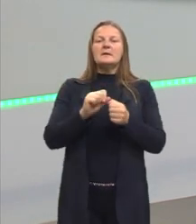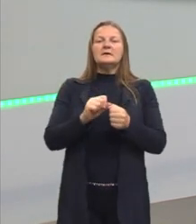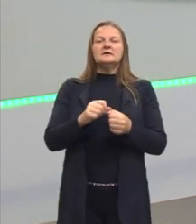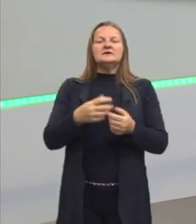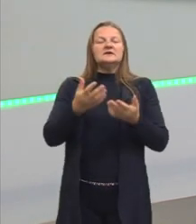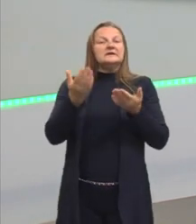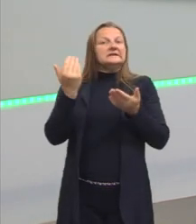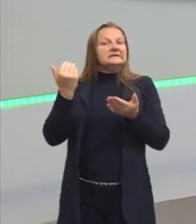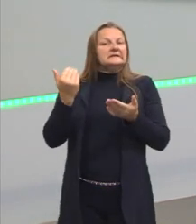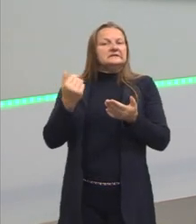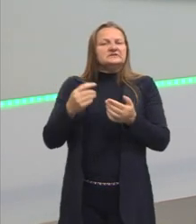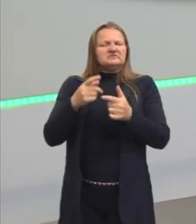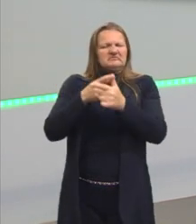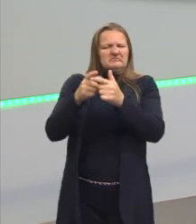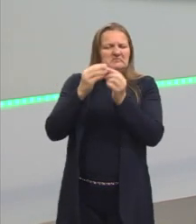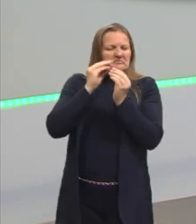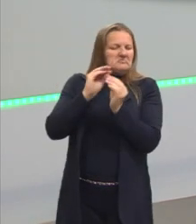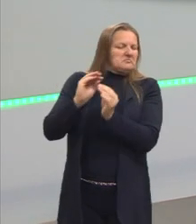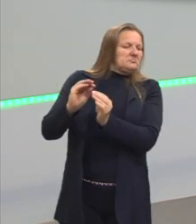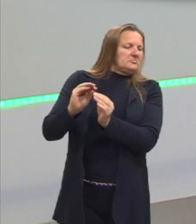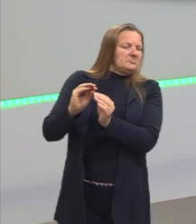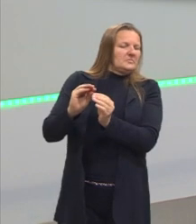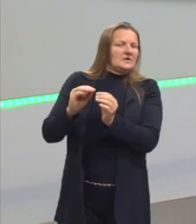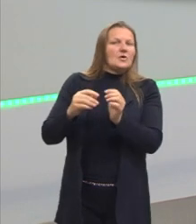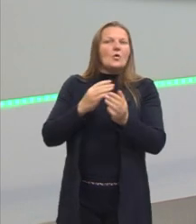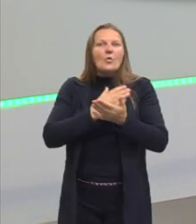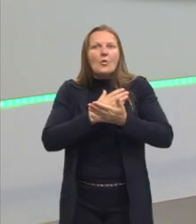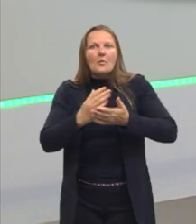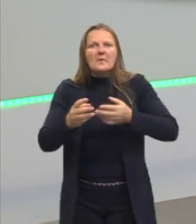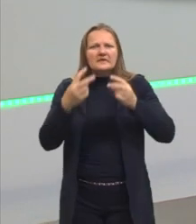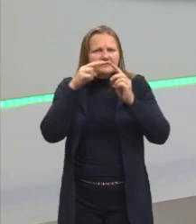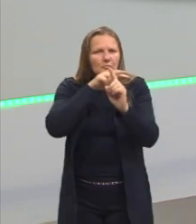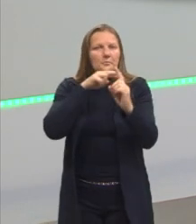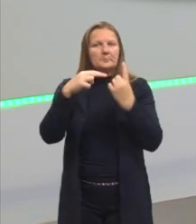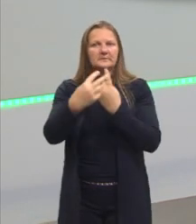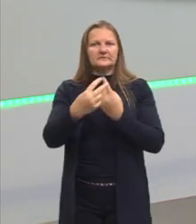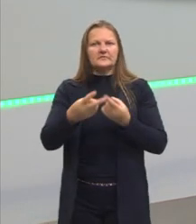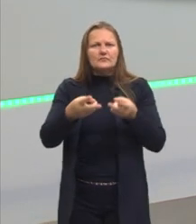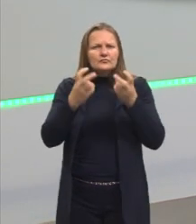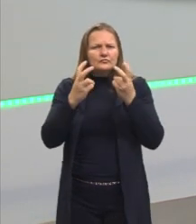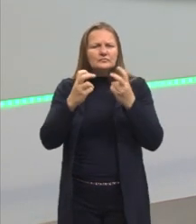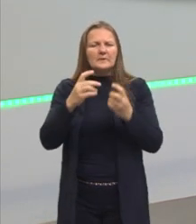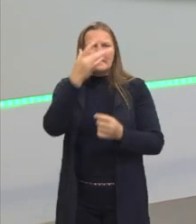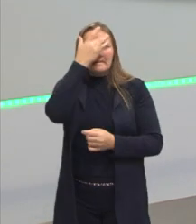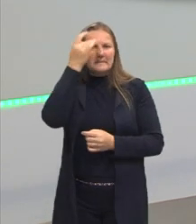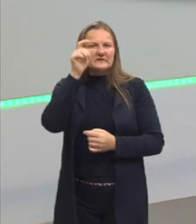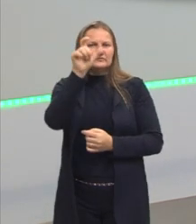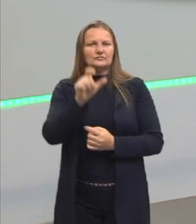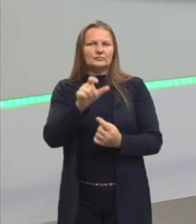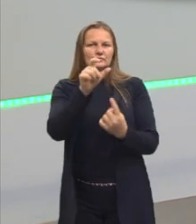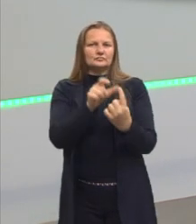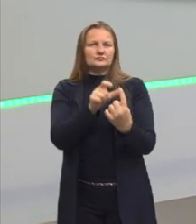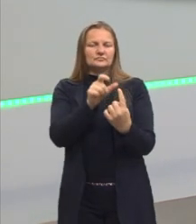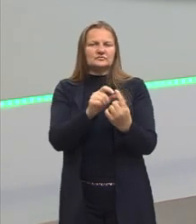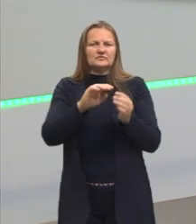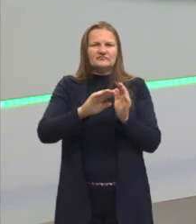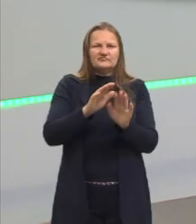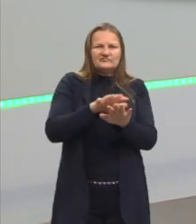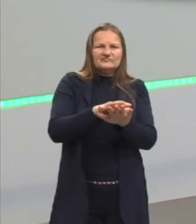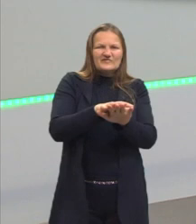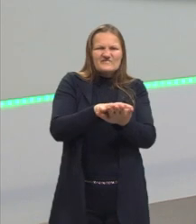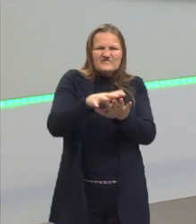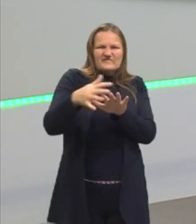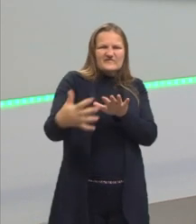braços para os problemas que estão acontecendo, e começam a olhar para essas pessoas. E essas pessoas que estão à margem,